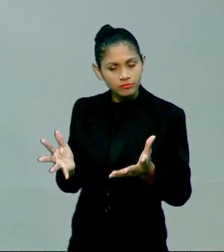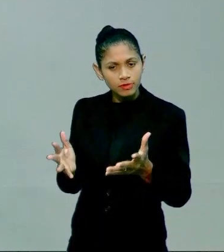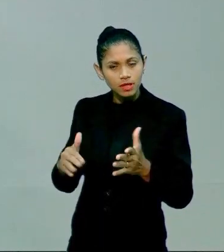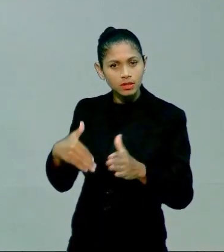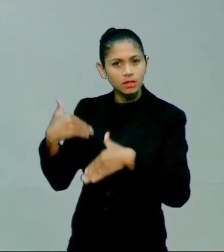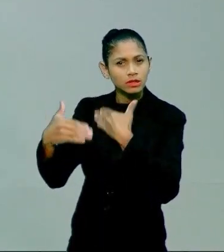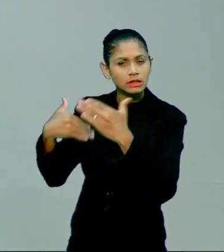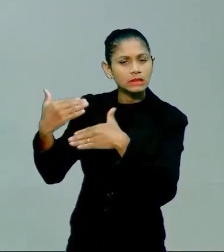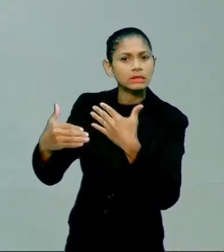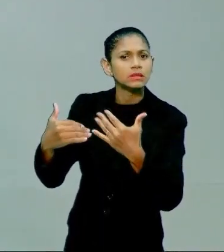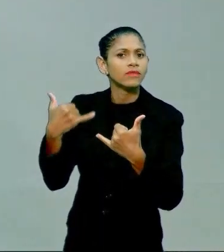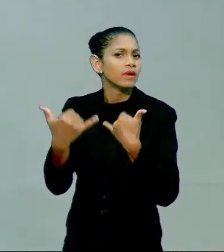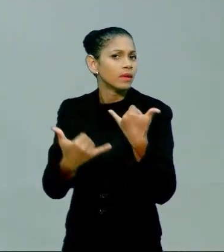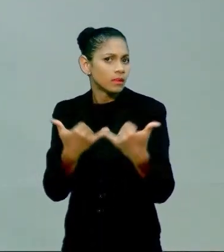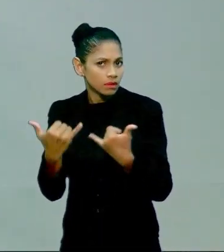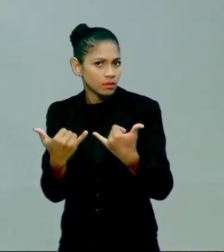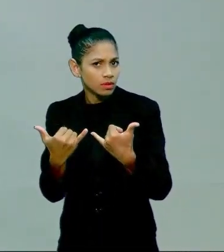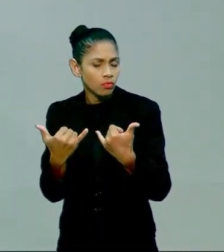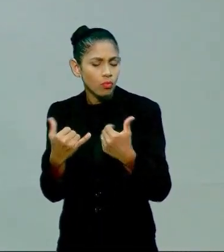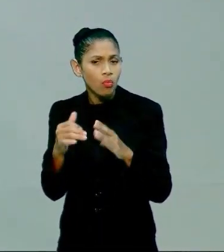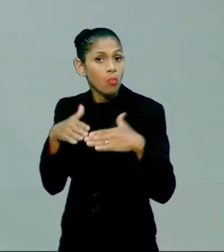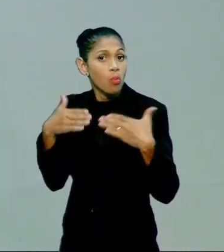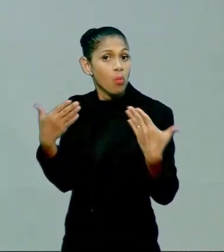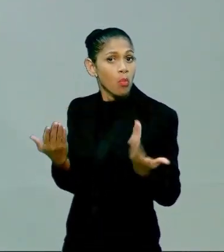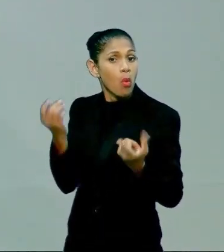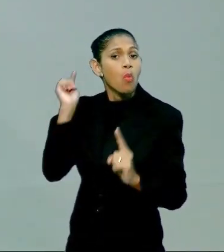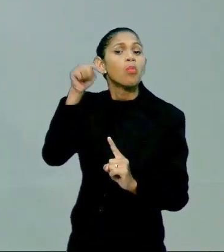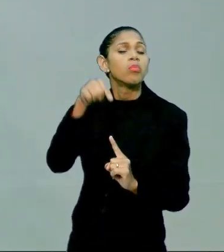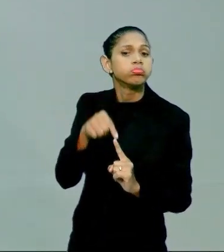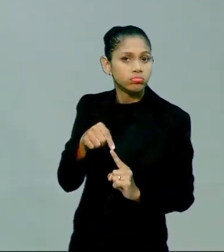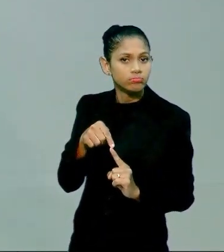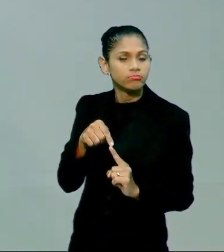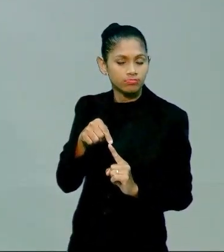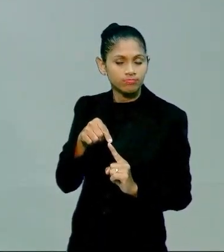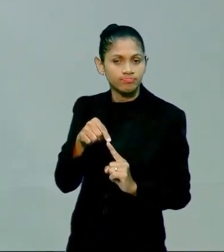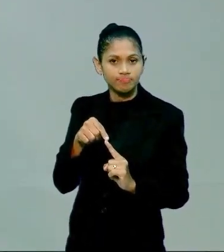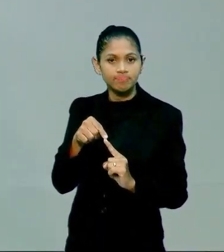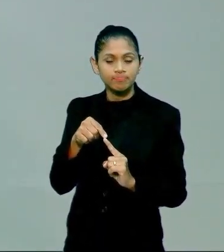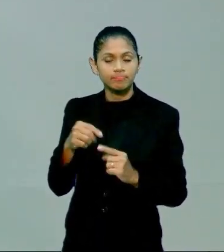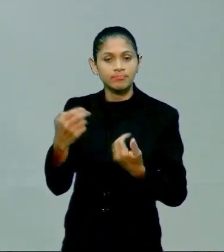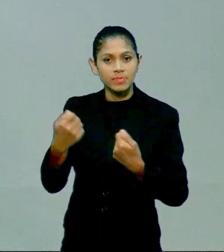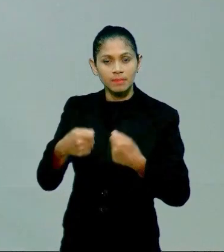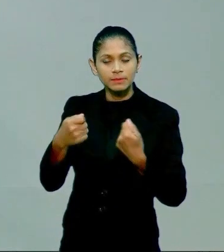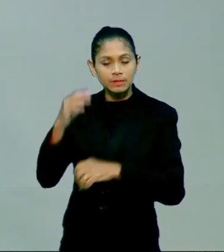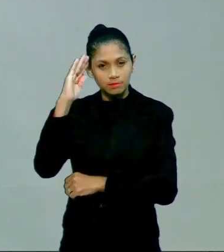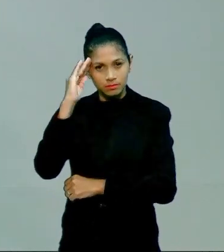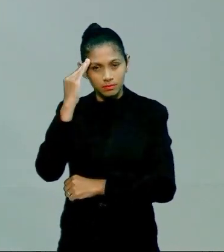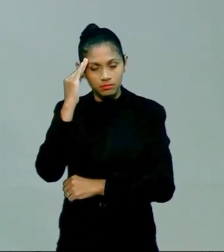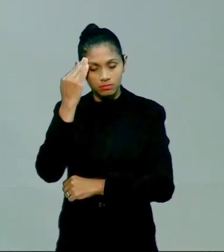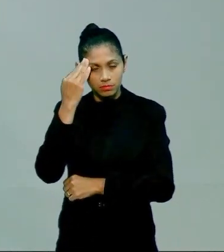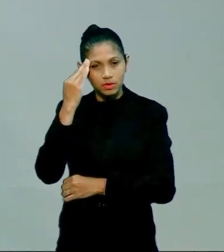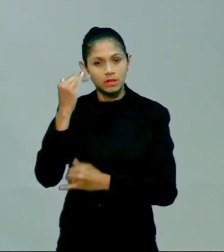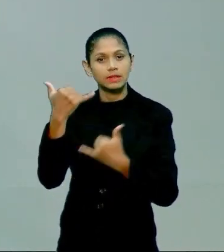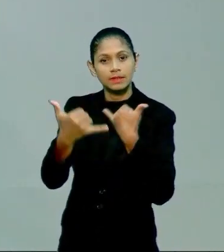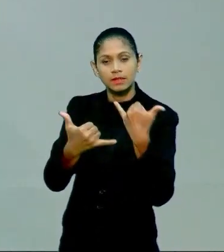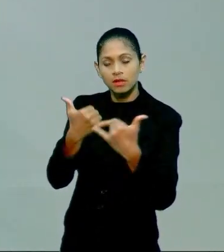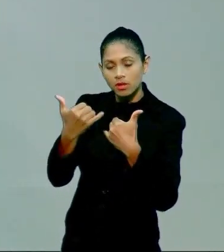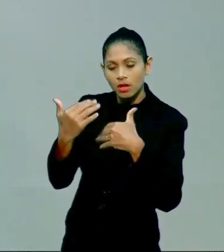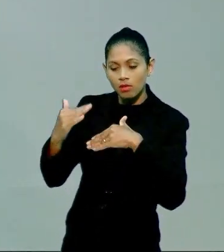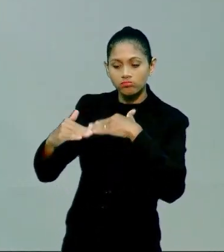o direcionamento? Qual é a intenção? É com base nisso que a gente tem que entender que a brincadeira vai construindo